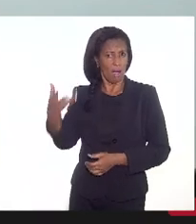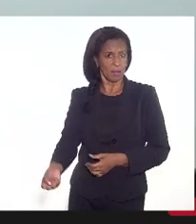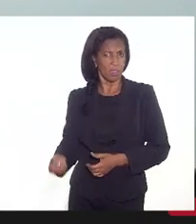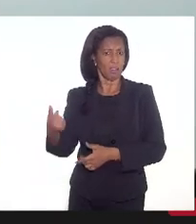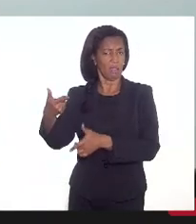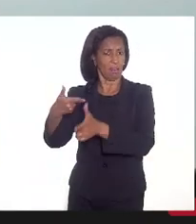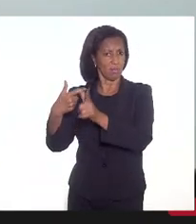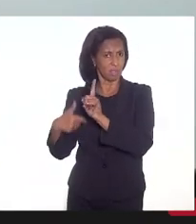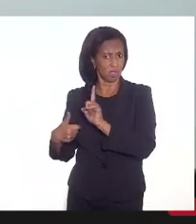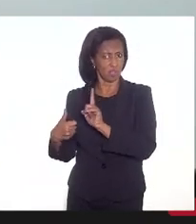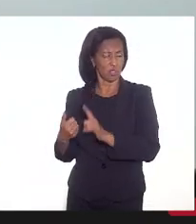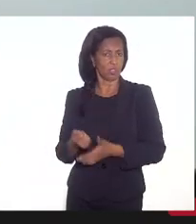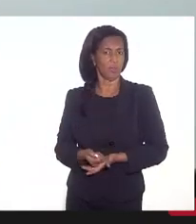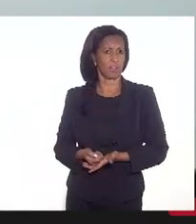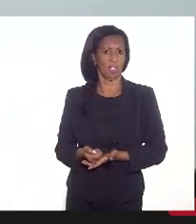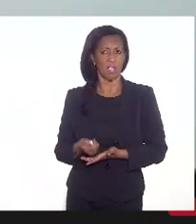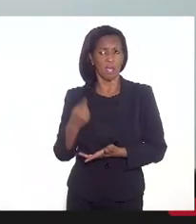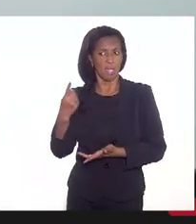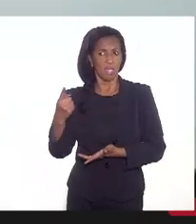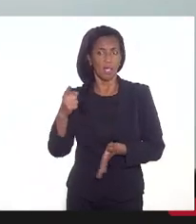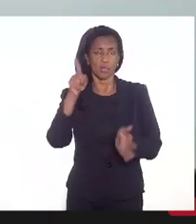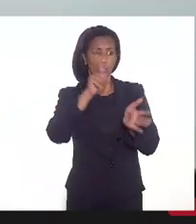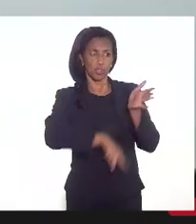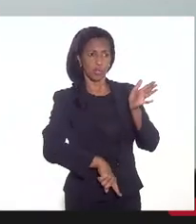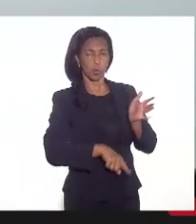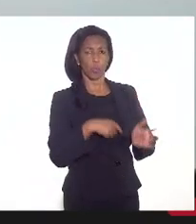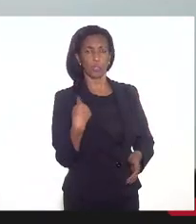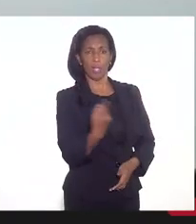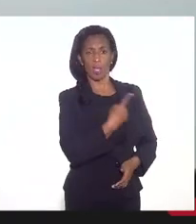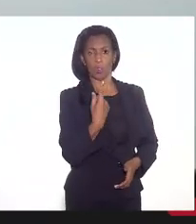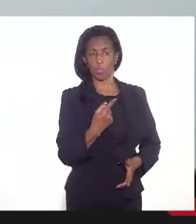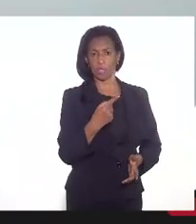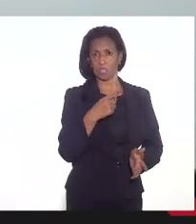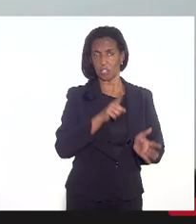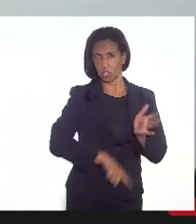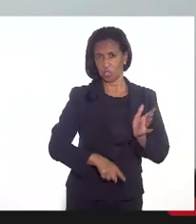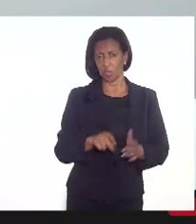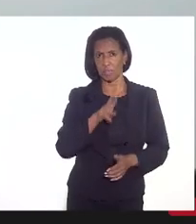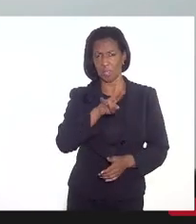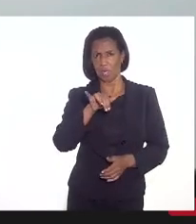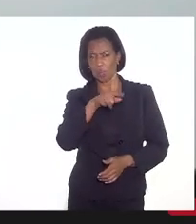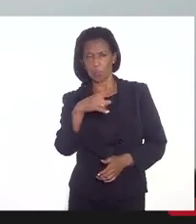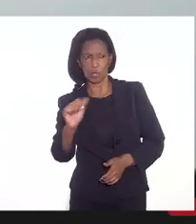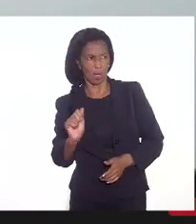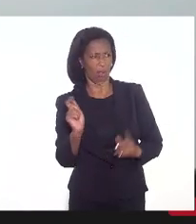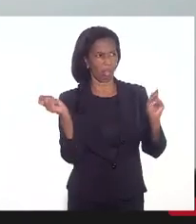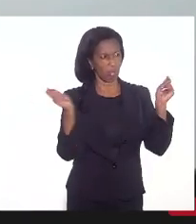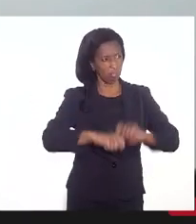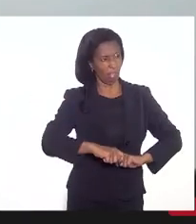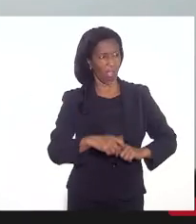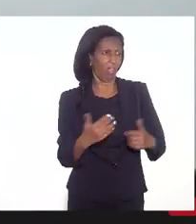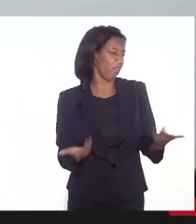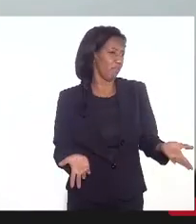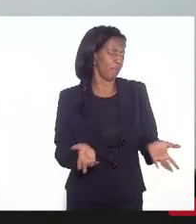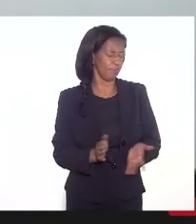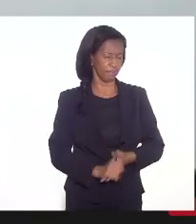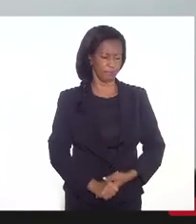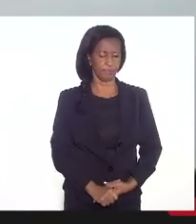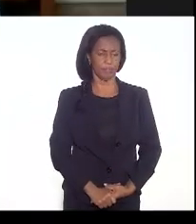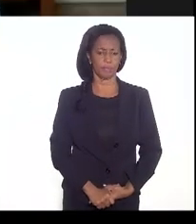dívida e isso servir para o abatimento da nossa dívida com a União, isso é viável, é uma operação possível? Enfim, é isso.